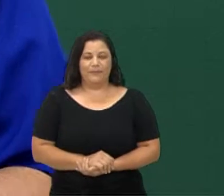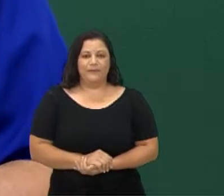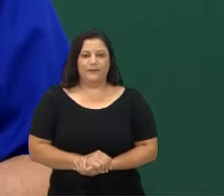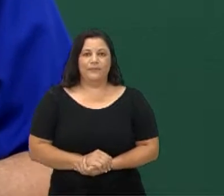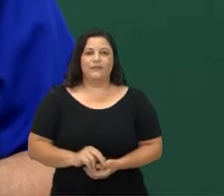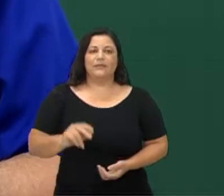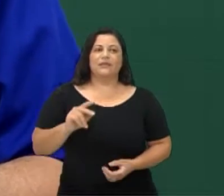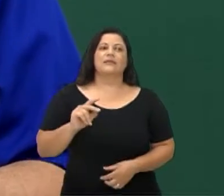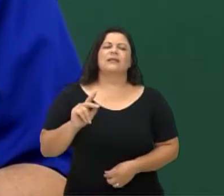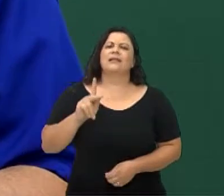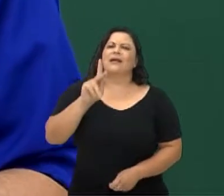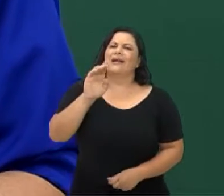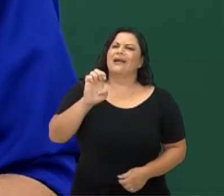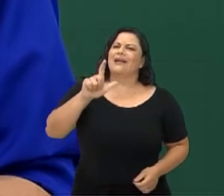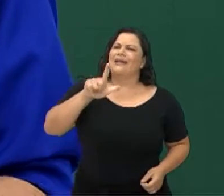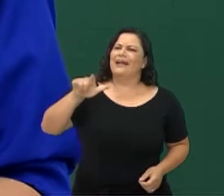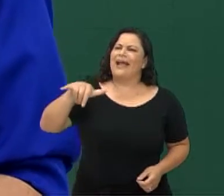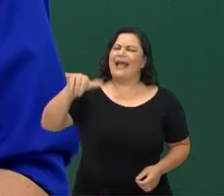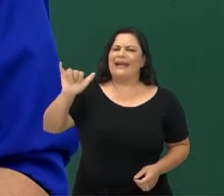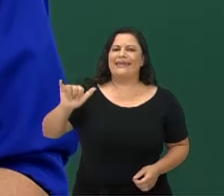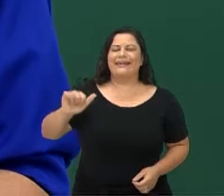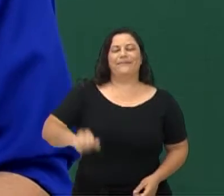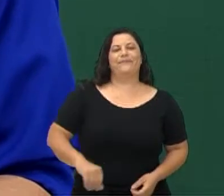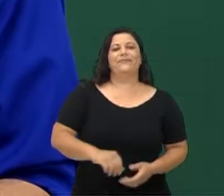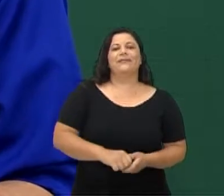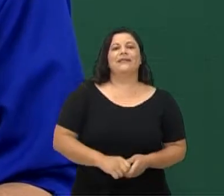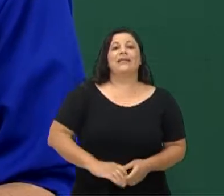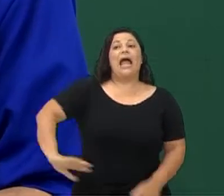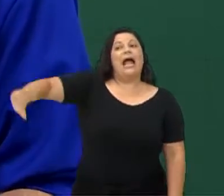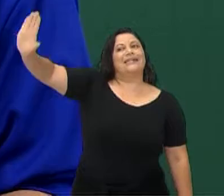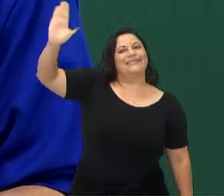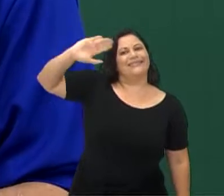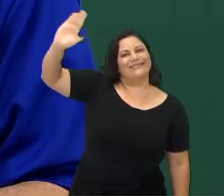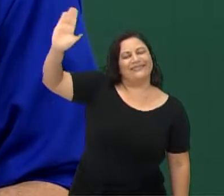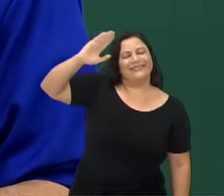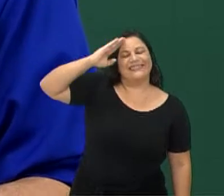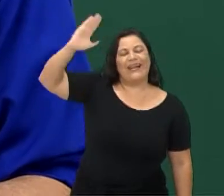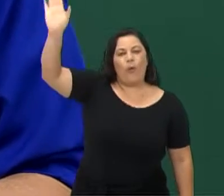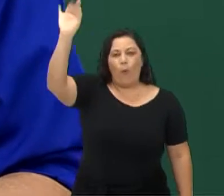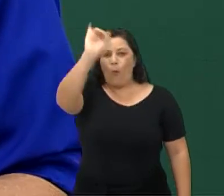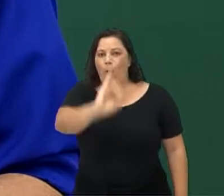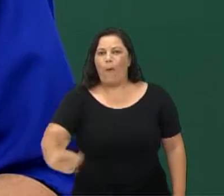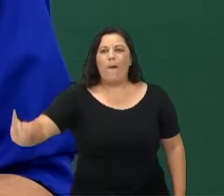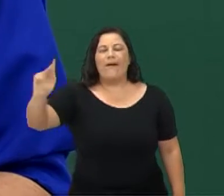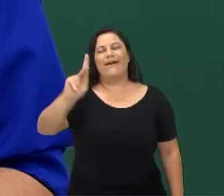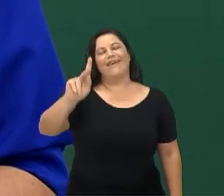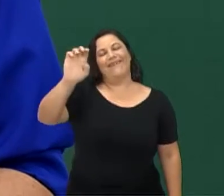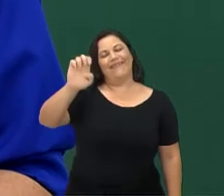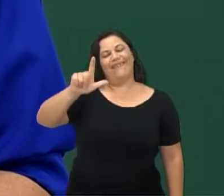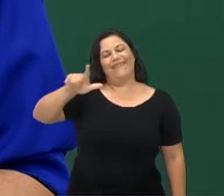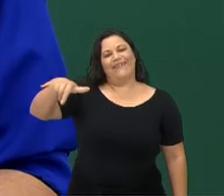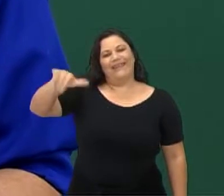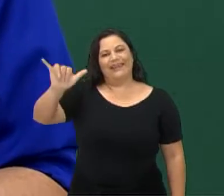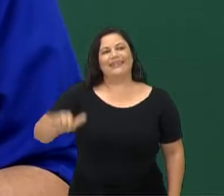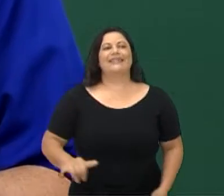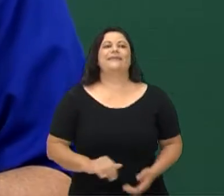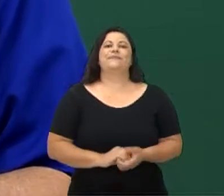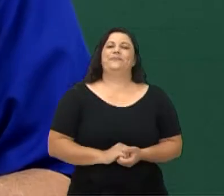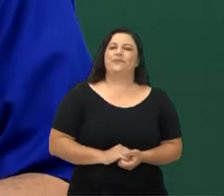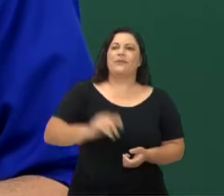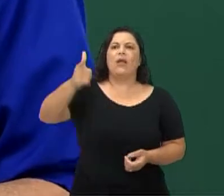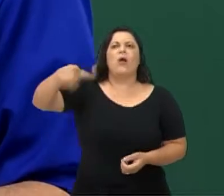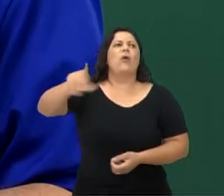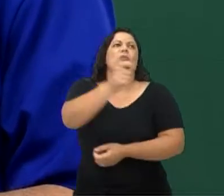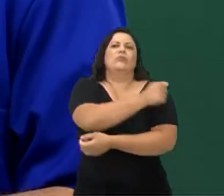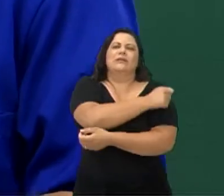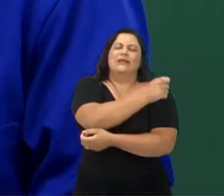Kemele mandou aqui um bem grande, assim, manda salve, salve Kemele. E a Luísa Viana, outra aluna lá